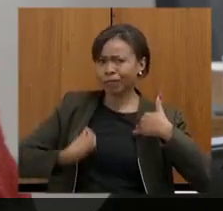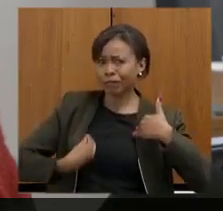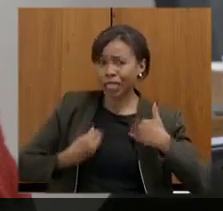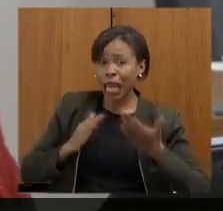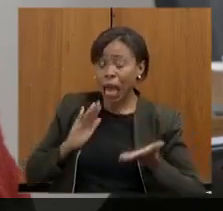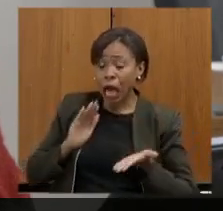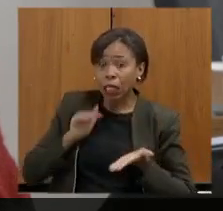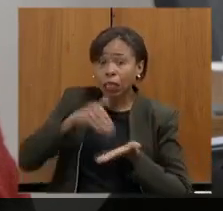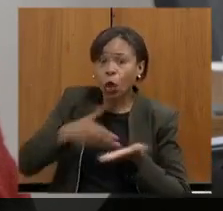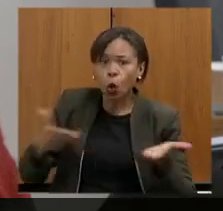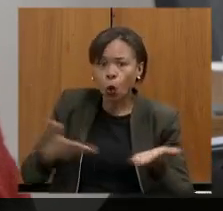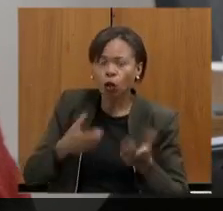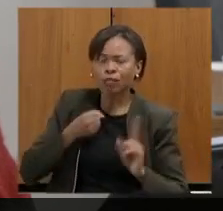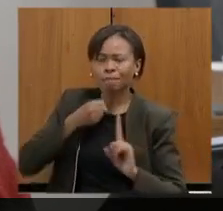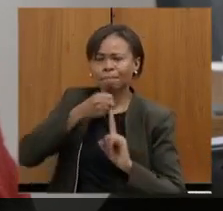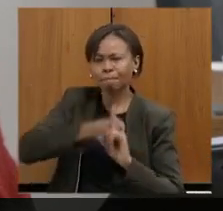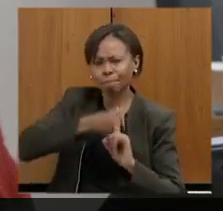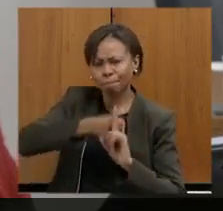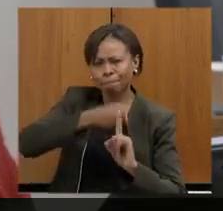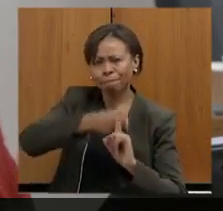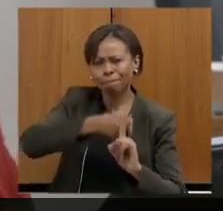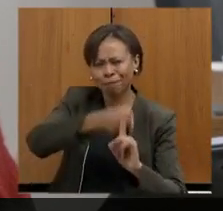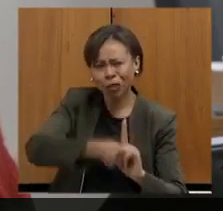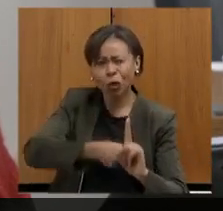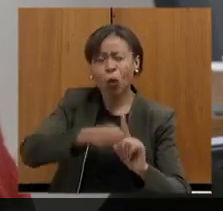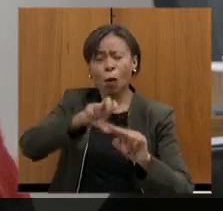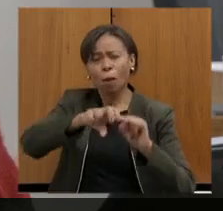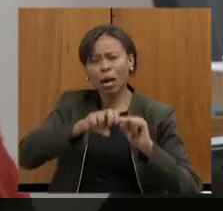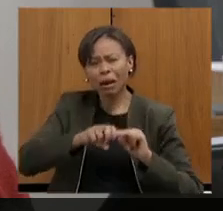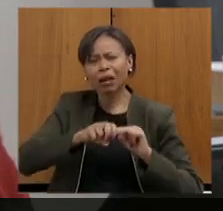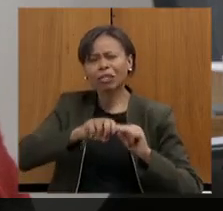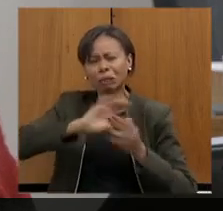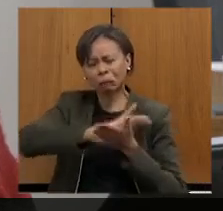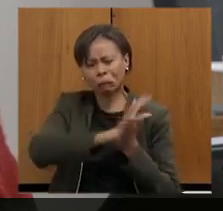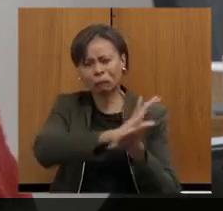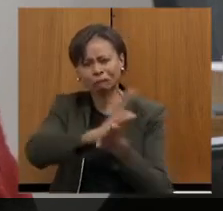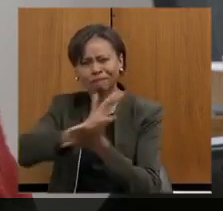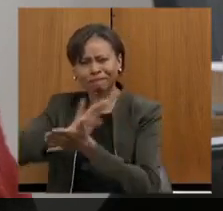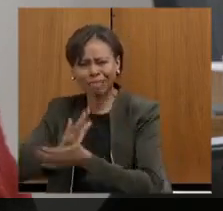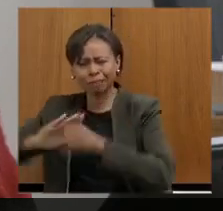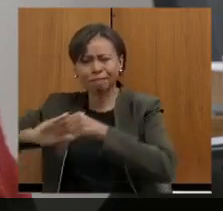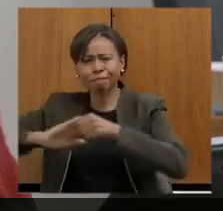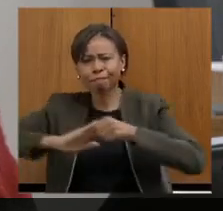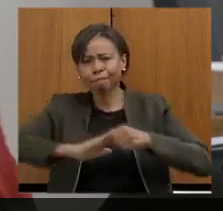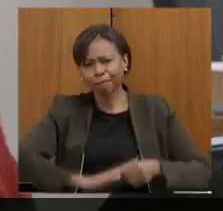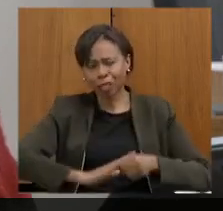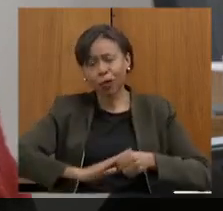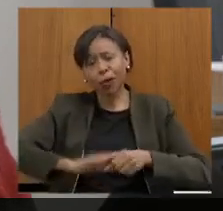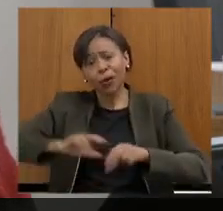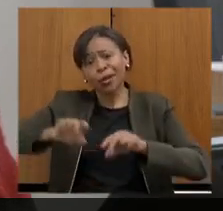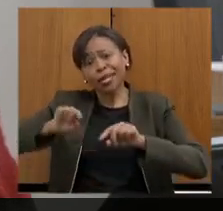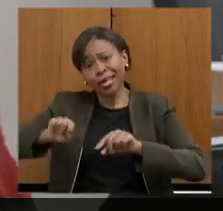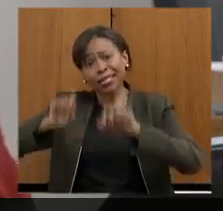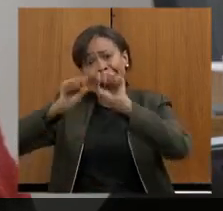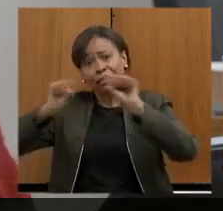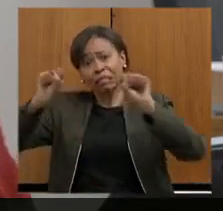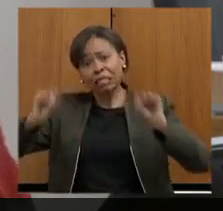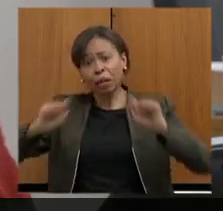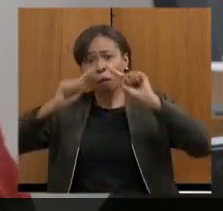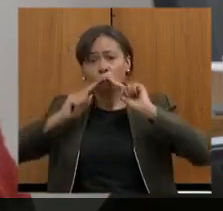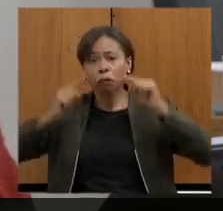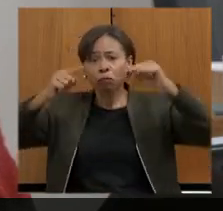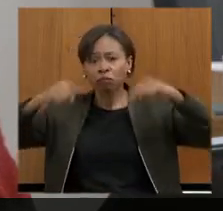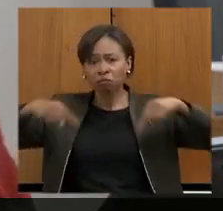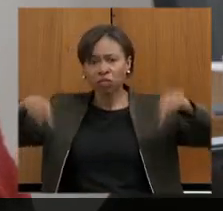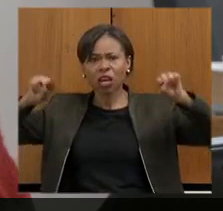hoje como um dia de luta diante do muro de preconceitos e exclusões que o sistema heteropatriarcal ergueu